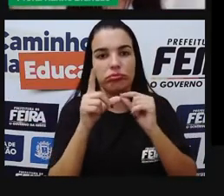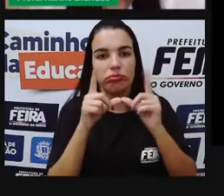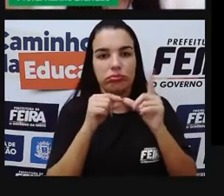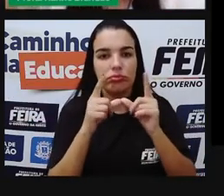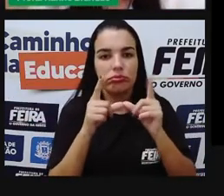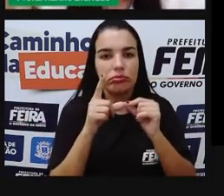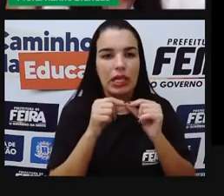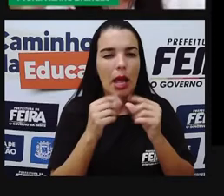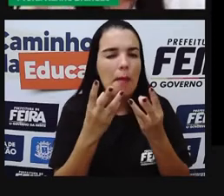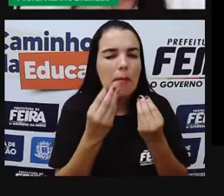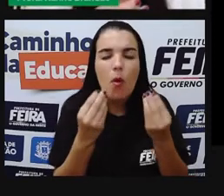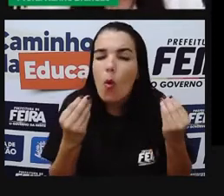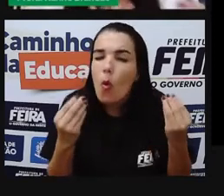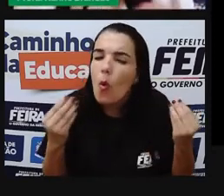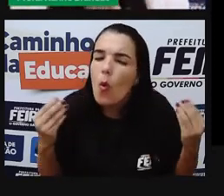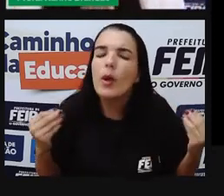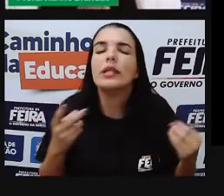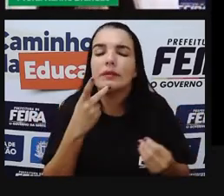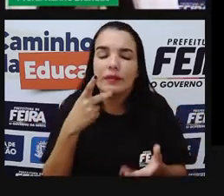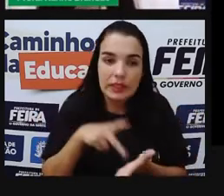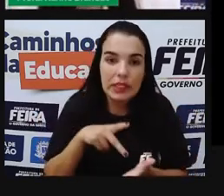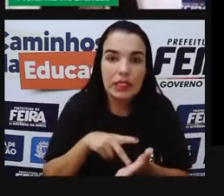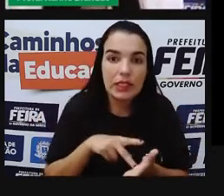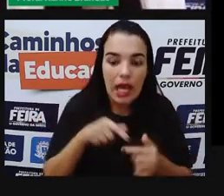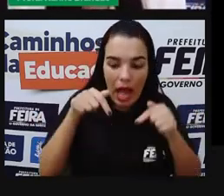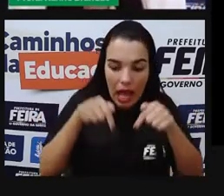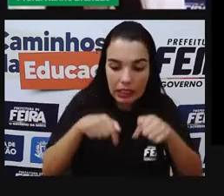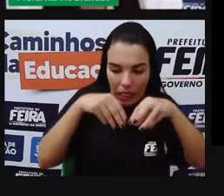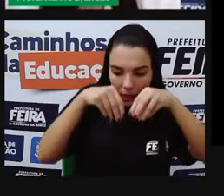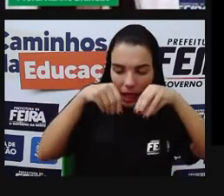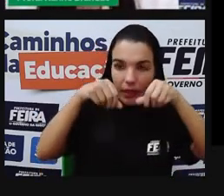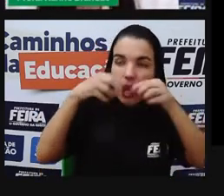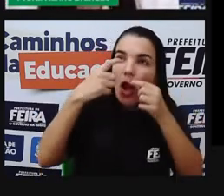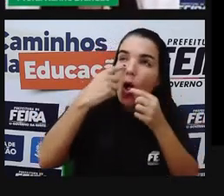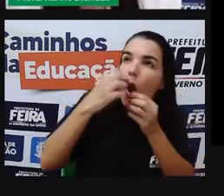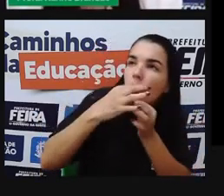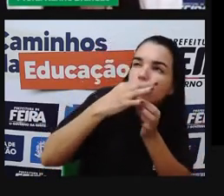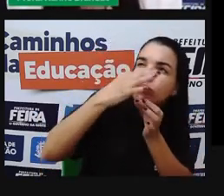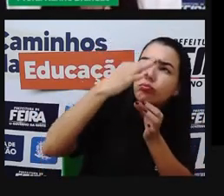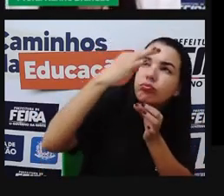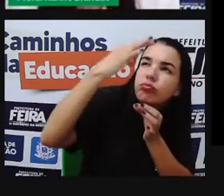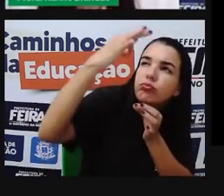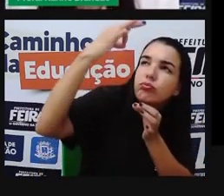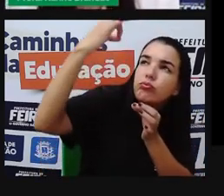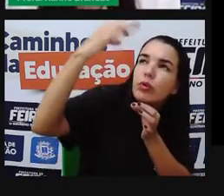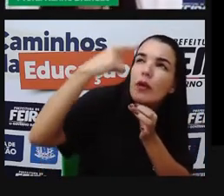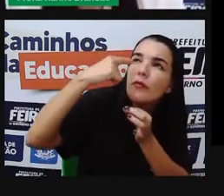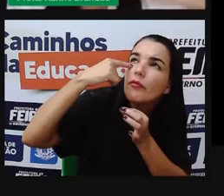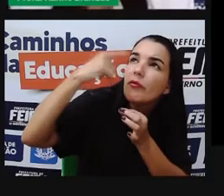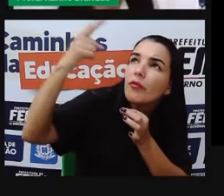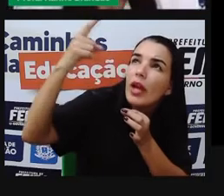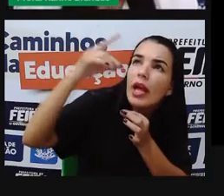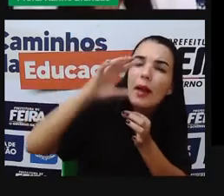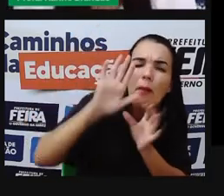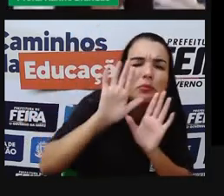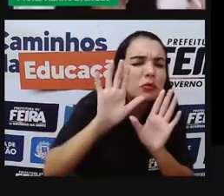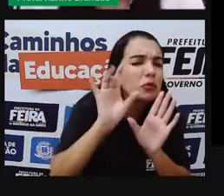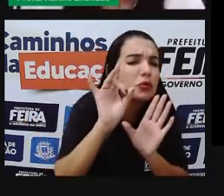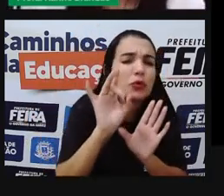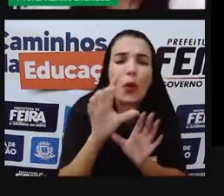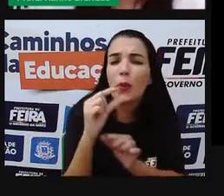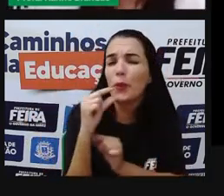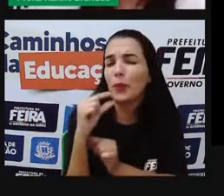De várias estrelas. A gente, daqui de onde nós estamos, daqui da Terra, nós conseguimos ver parte